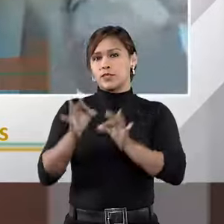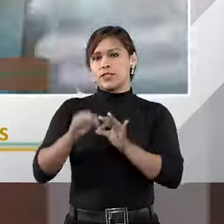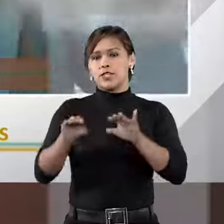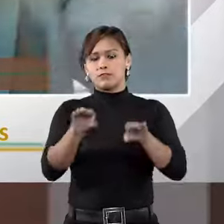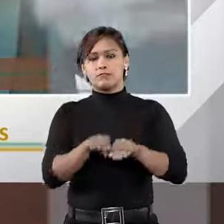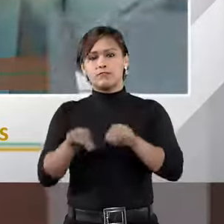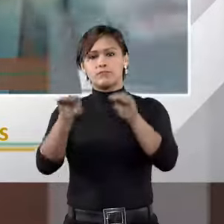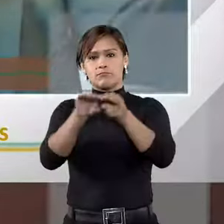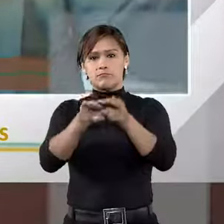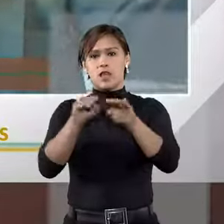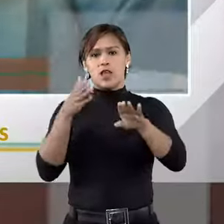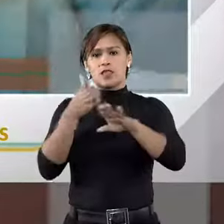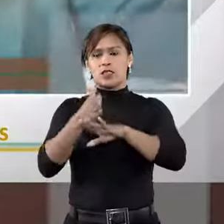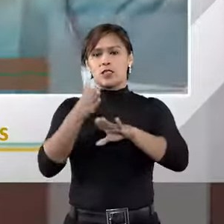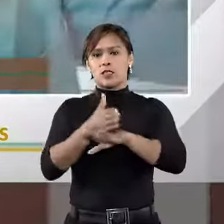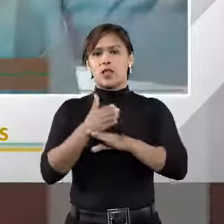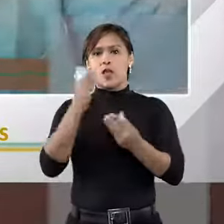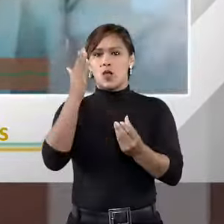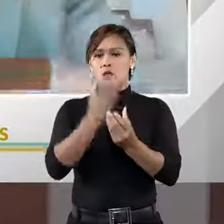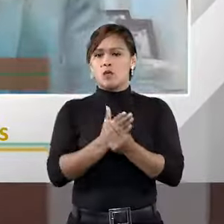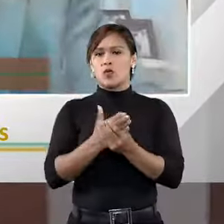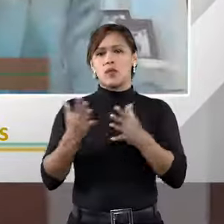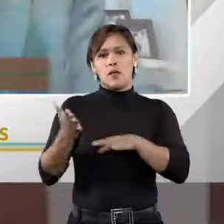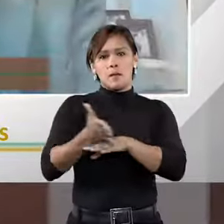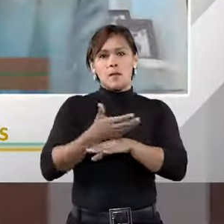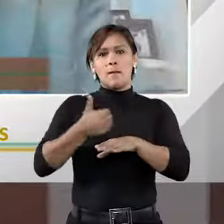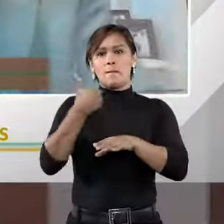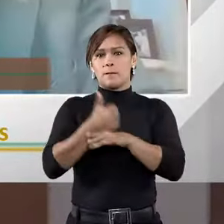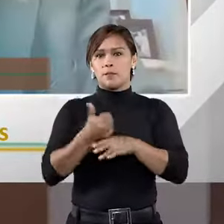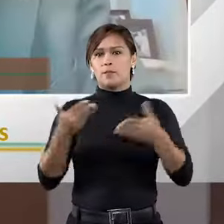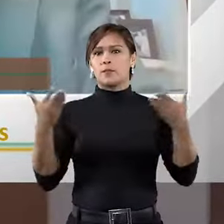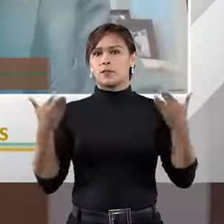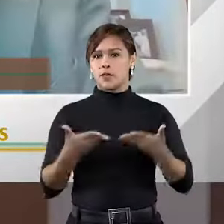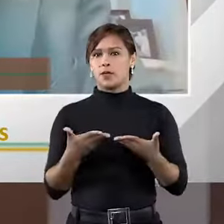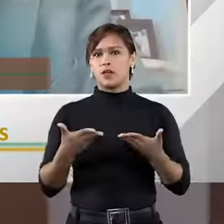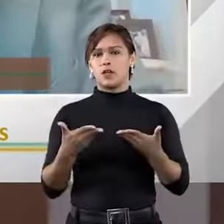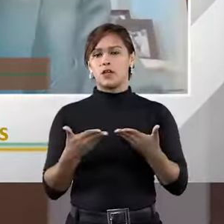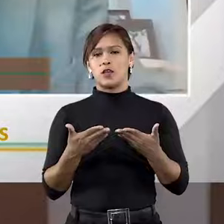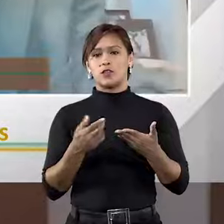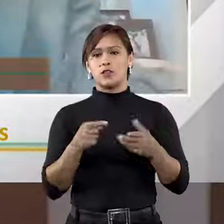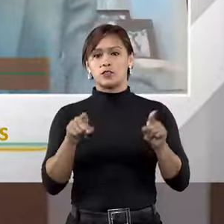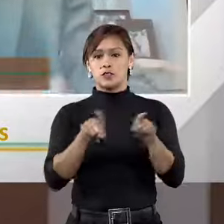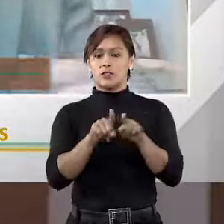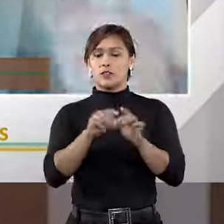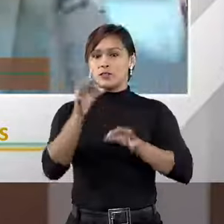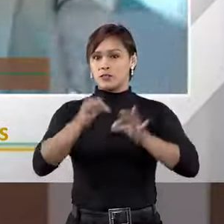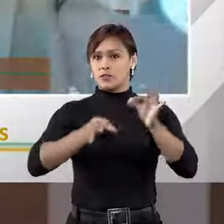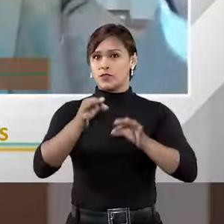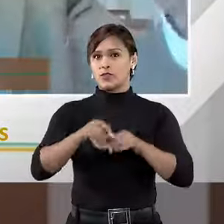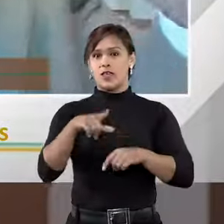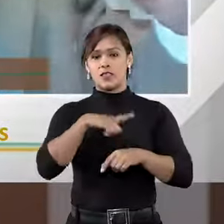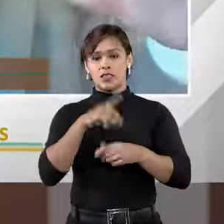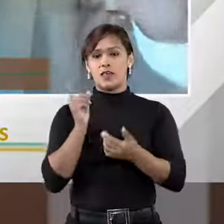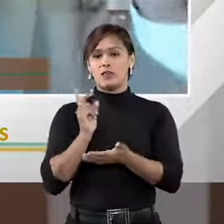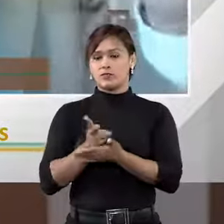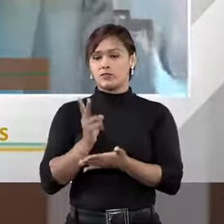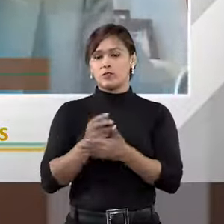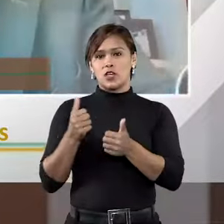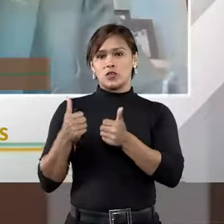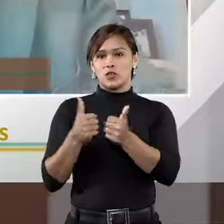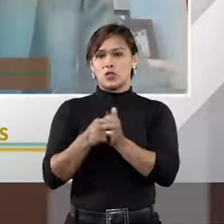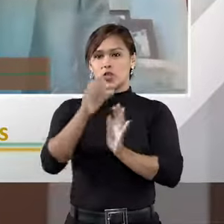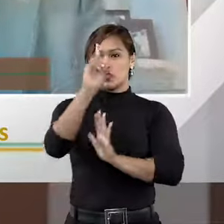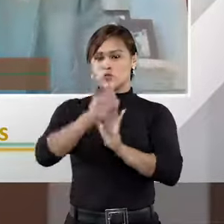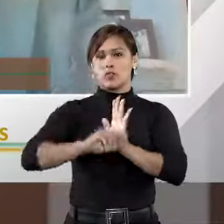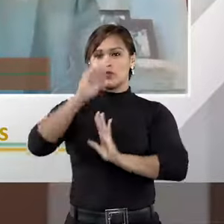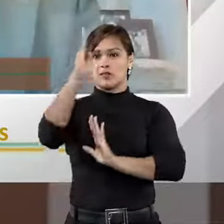estabelecidos dentro de um processo de amadurecimento da questão e tal pelo judiciário, tem que seguir porque aquilo compõe o direito